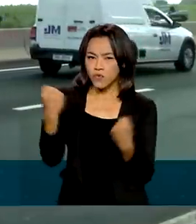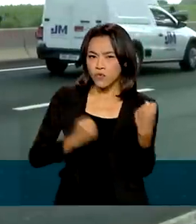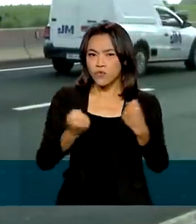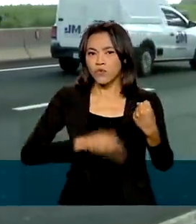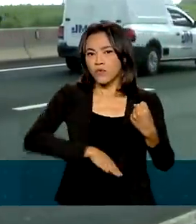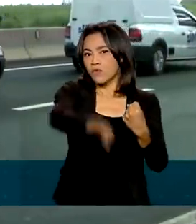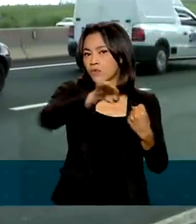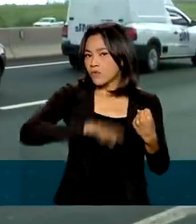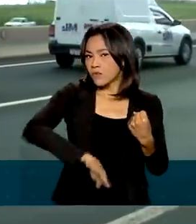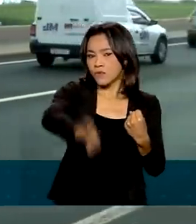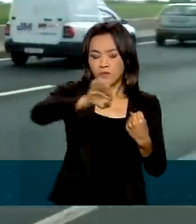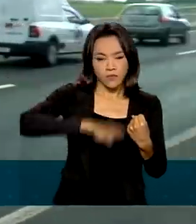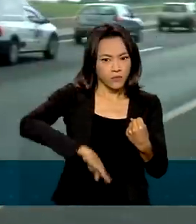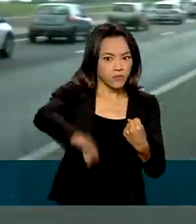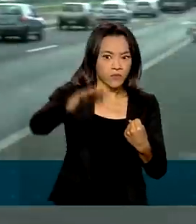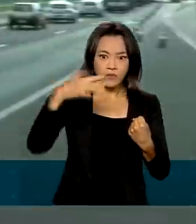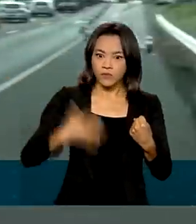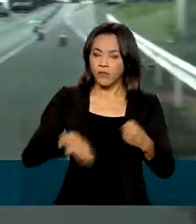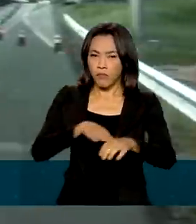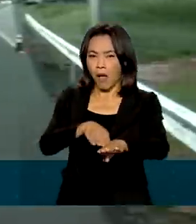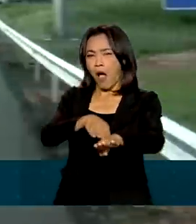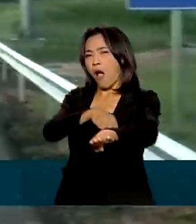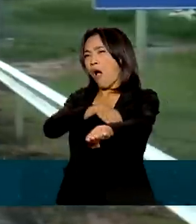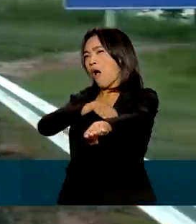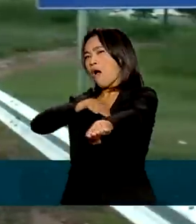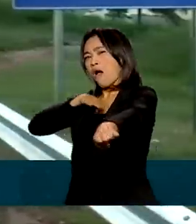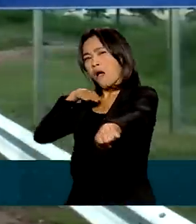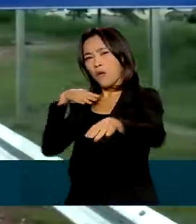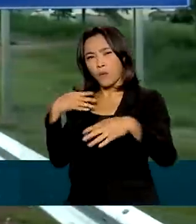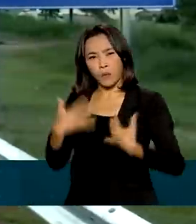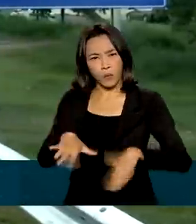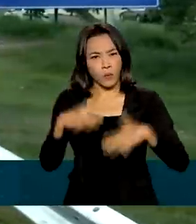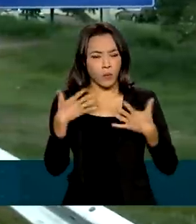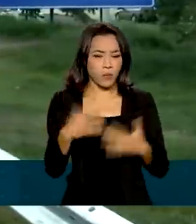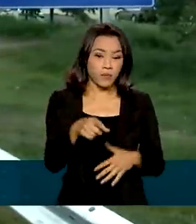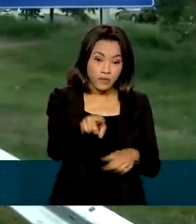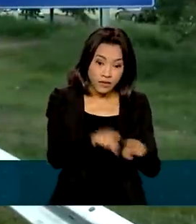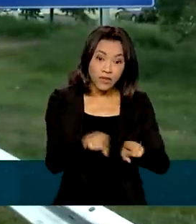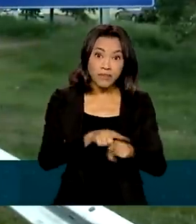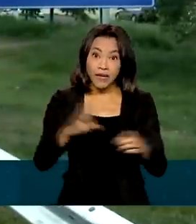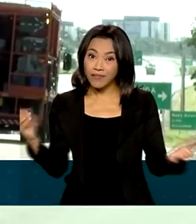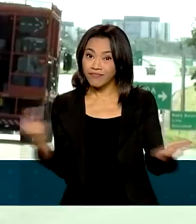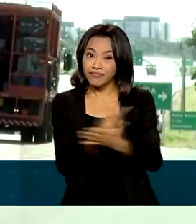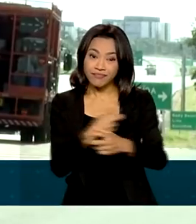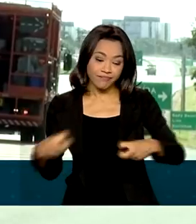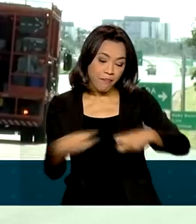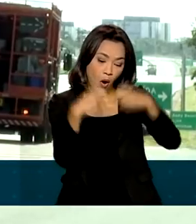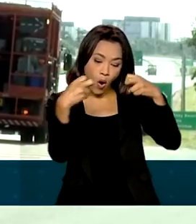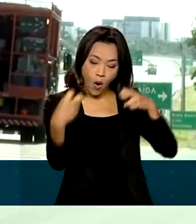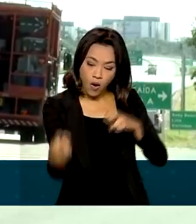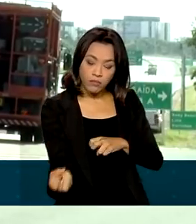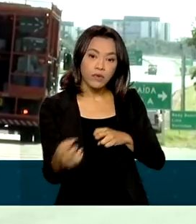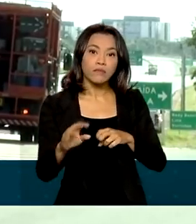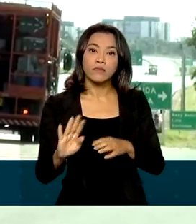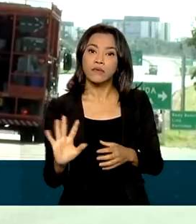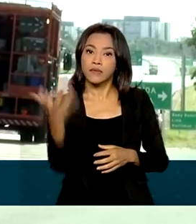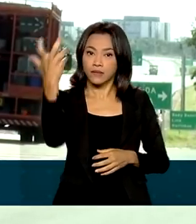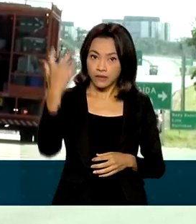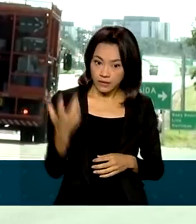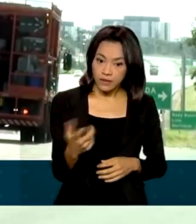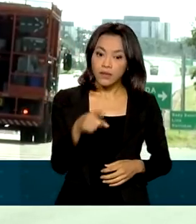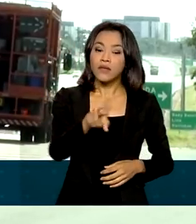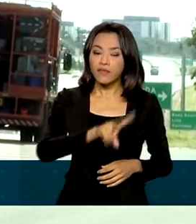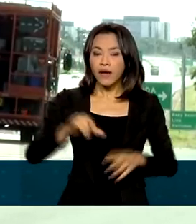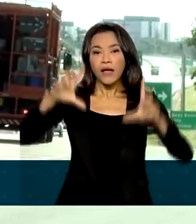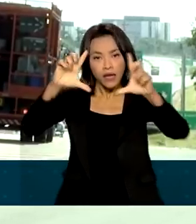resultado é o fluxo intenso, congestionamentos em horários de pico e elevado índice de acidentes, que devem ser minimizados com a